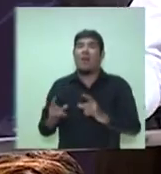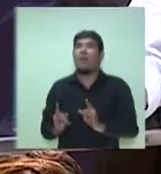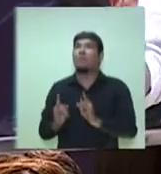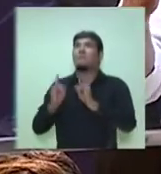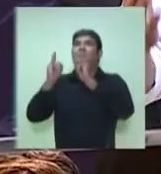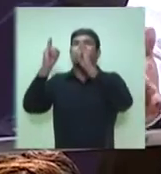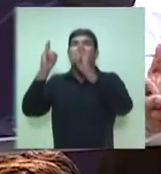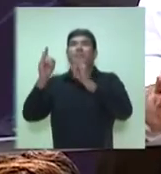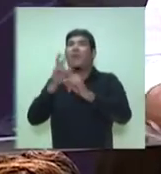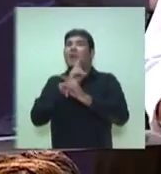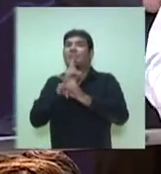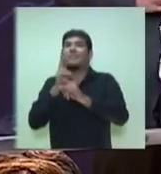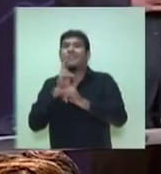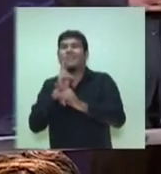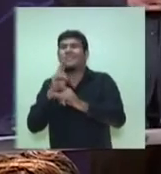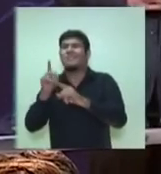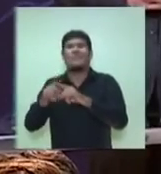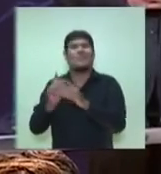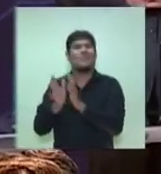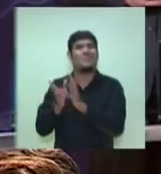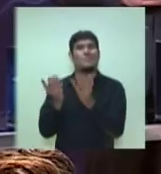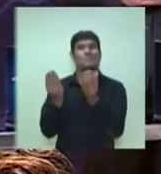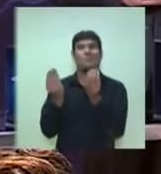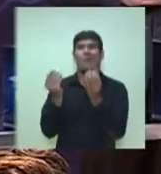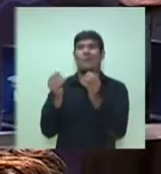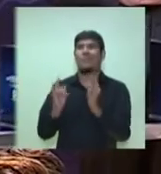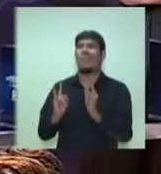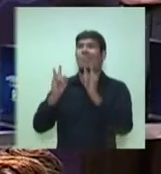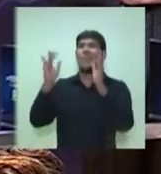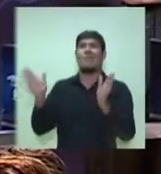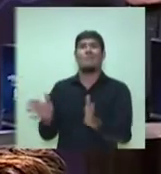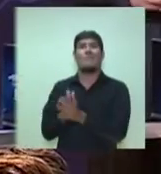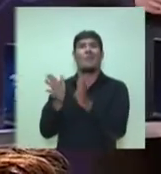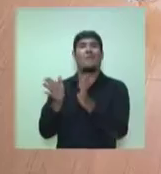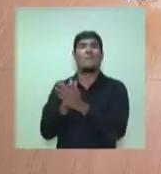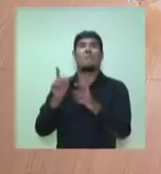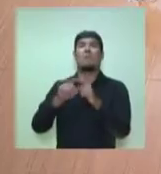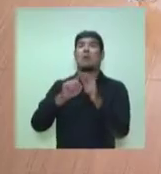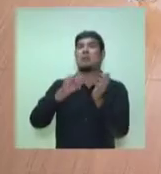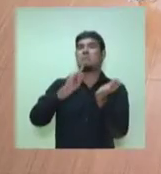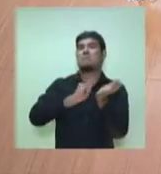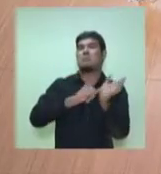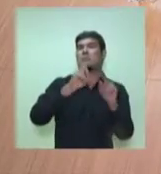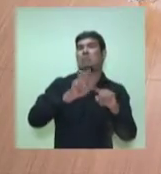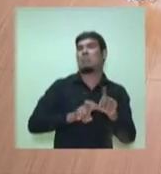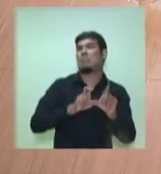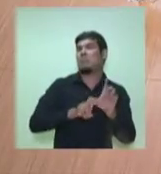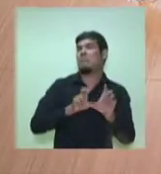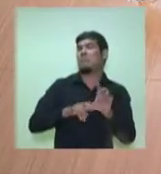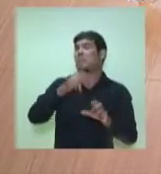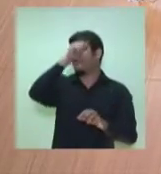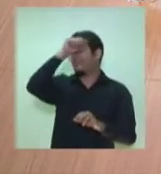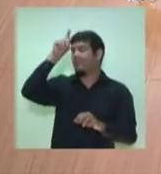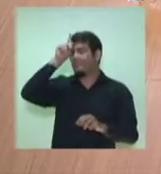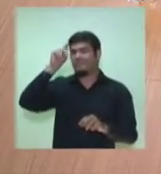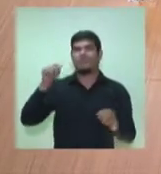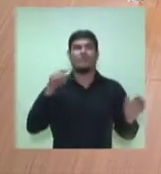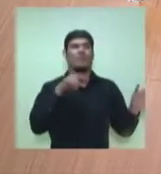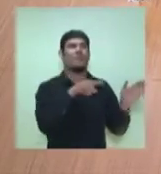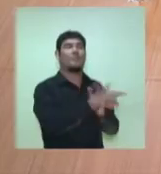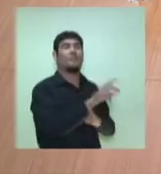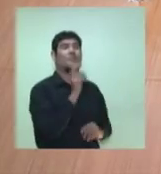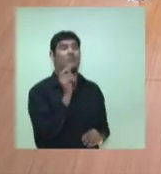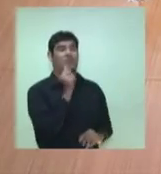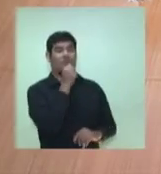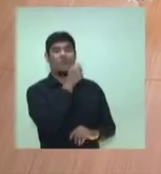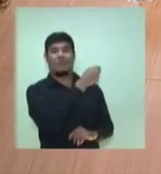tomado por imóveis abandonados, a grande maioria deles que devem tributos para a Prefeitura. Agora vamos para a próxima pergunta de jornalista, só para uma questão de transparência,